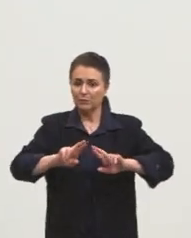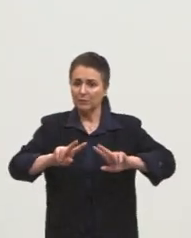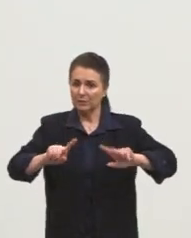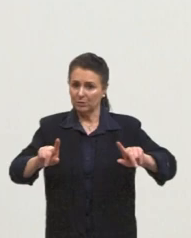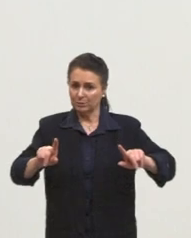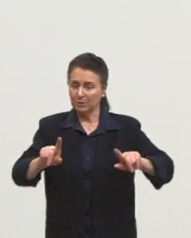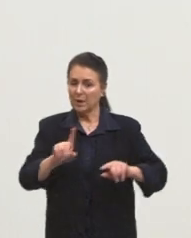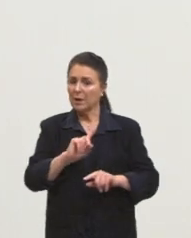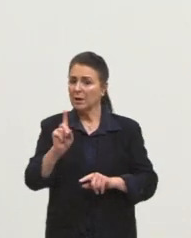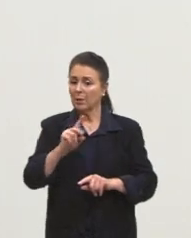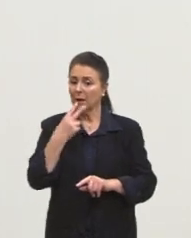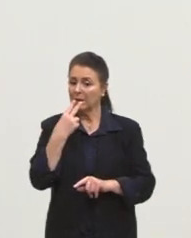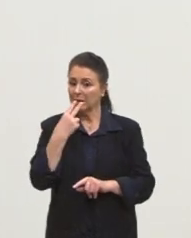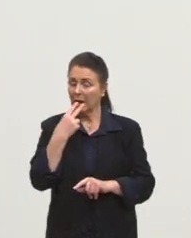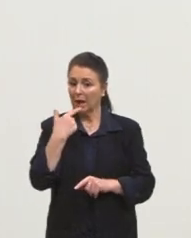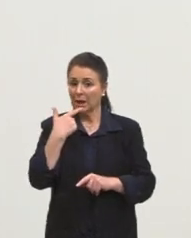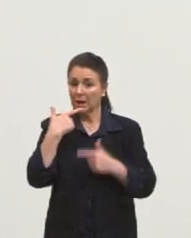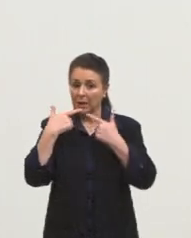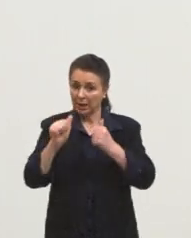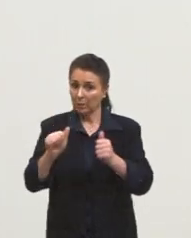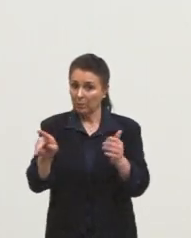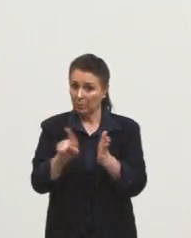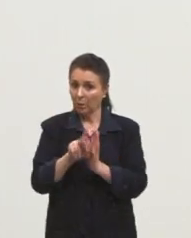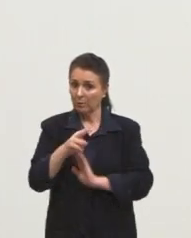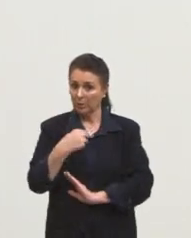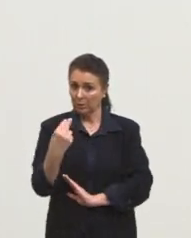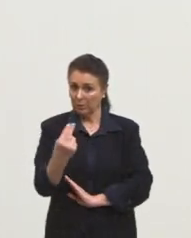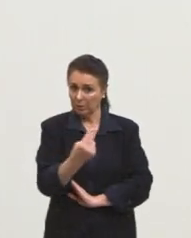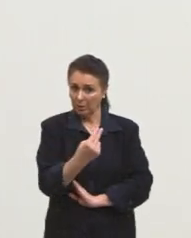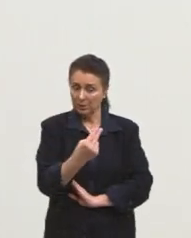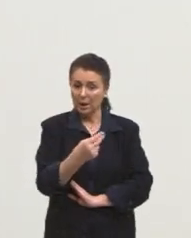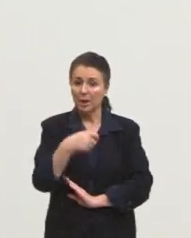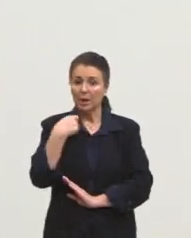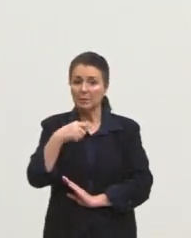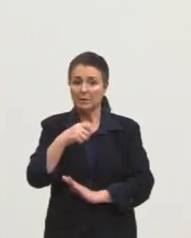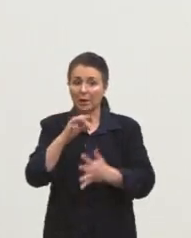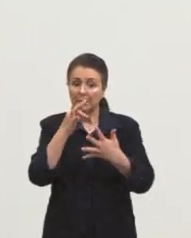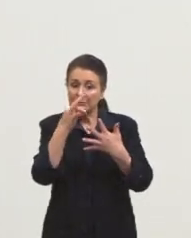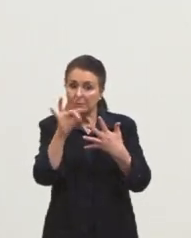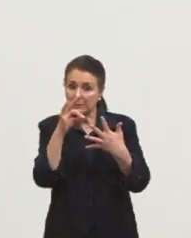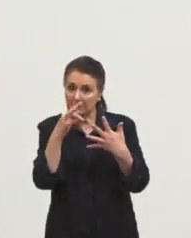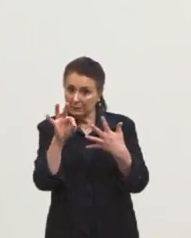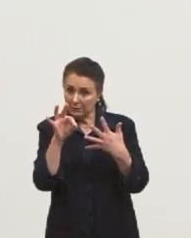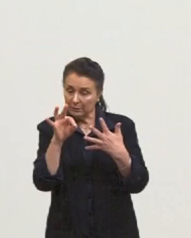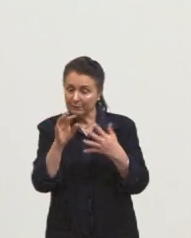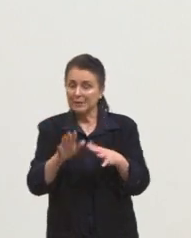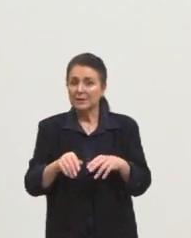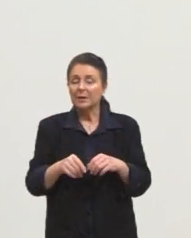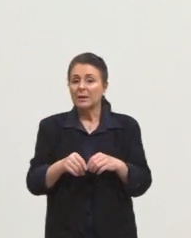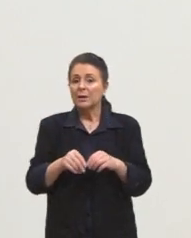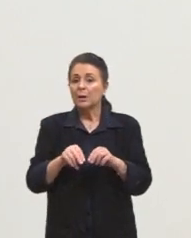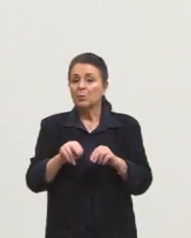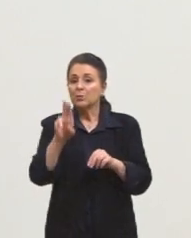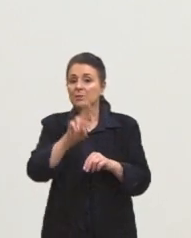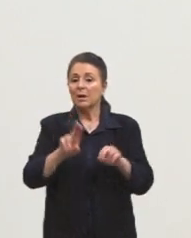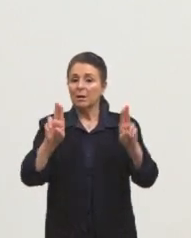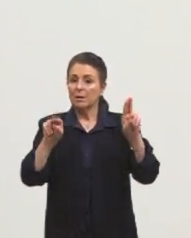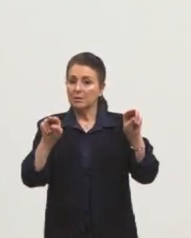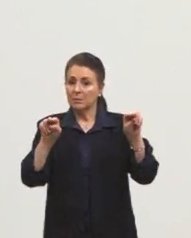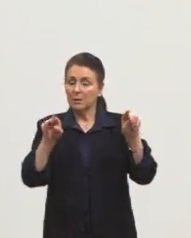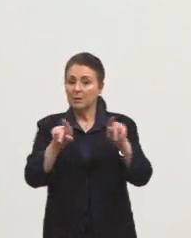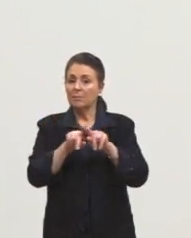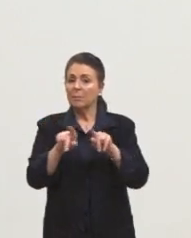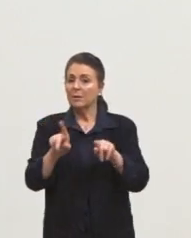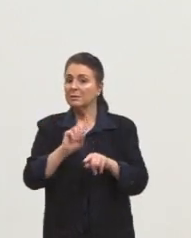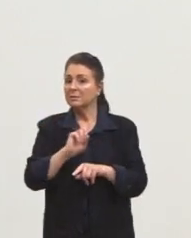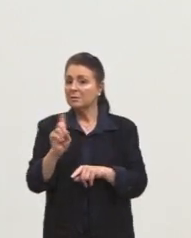né, que não é da nossa língua, ela vai ter que ser destacada de alguma maneira. E aí, acrescenta aspas. Só que nem sempre é